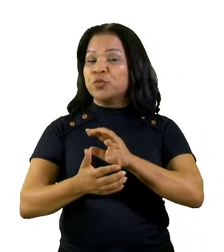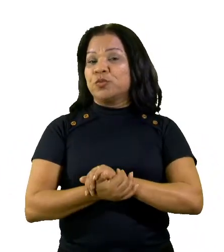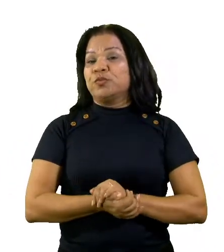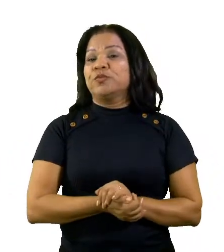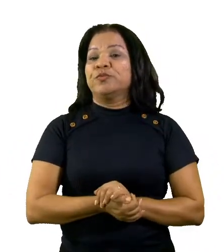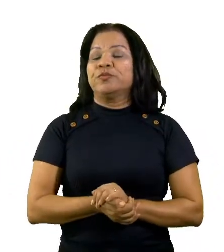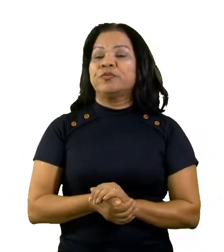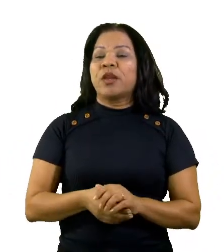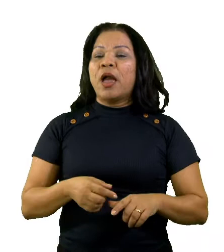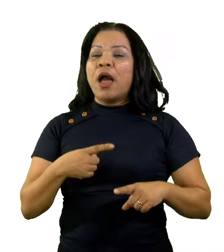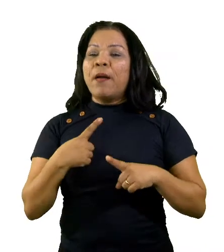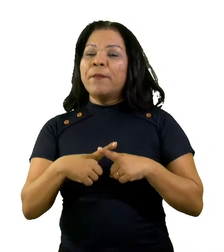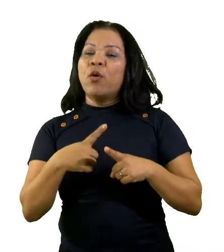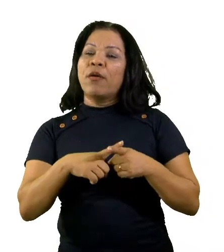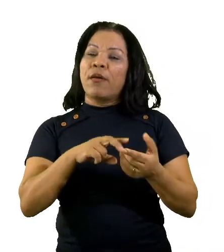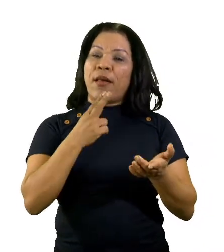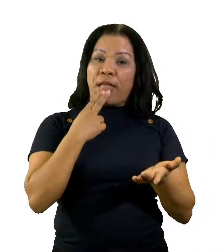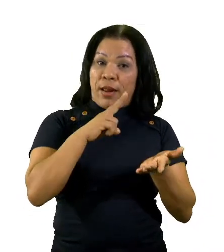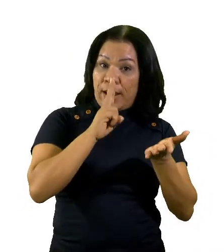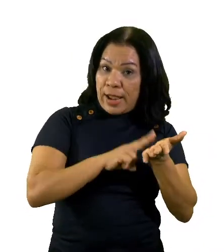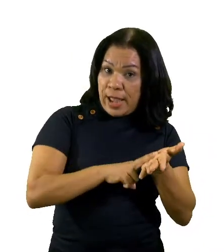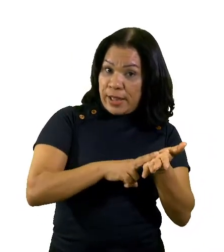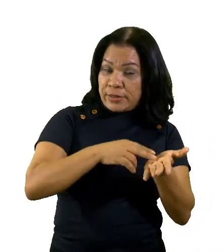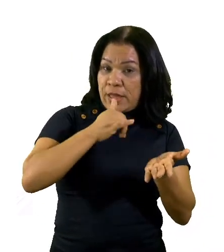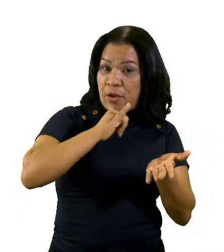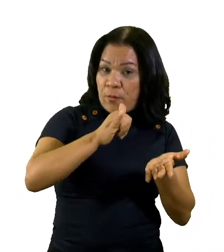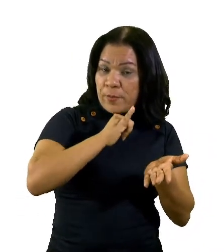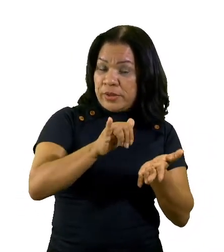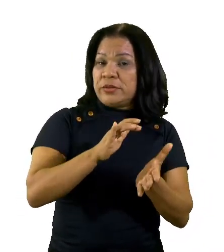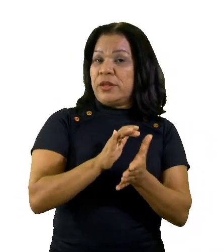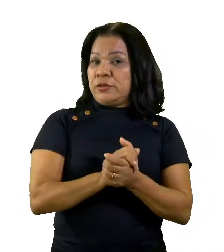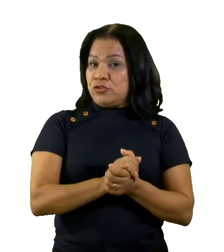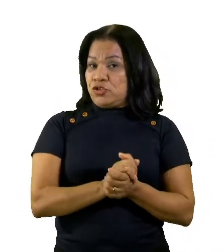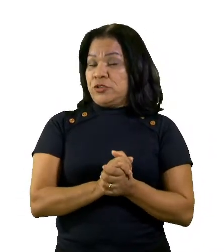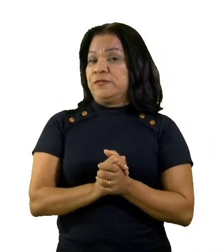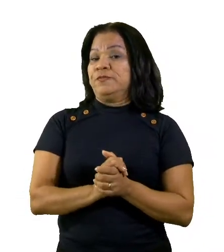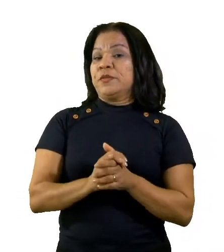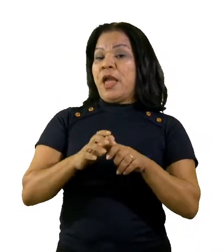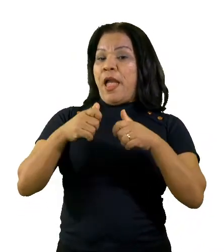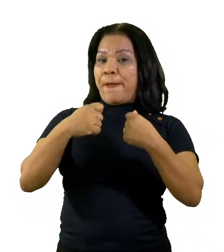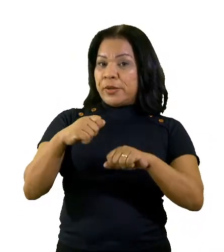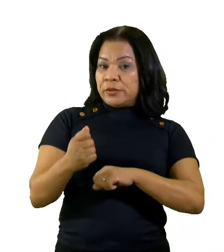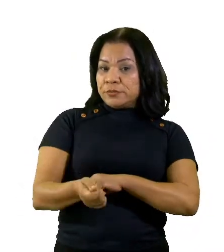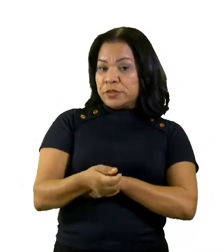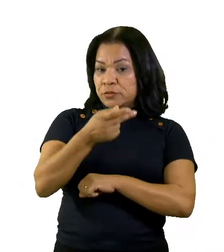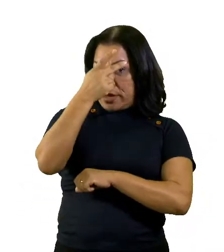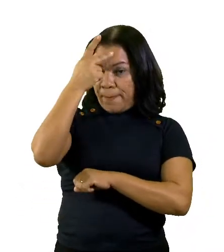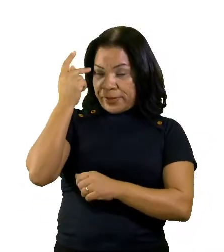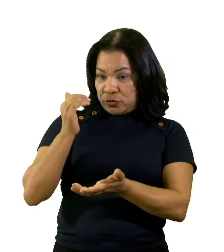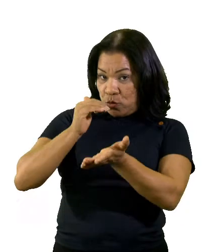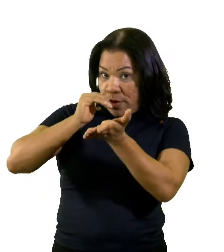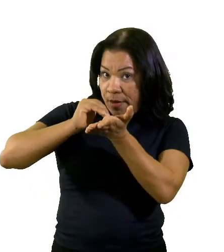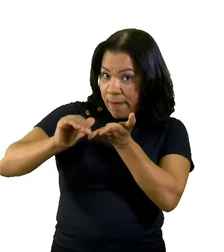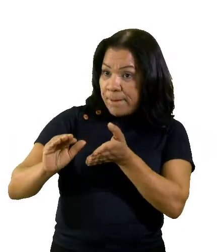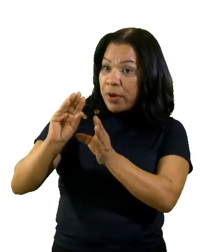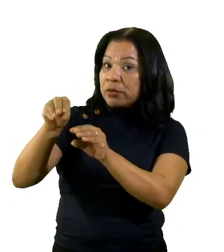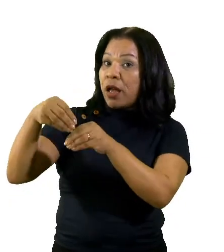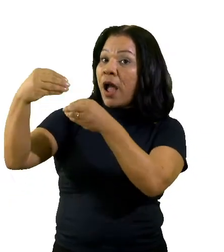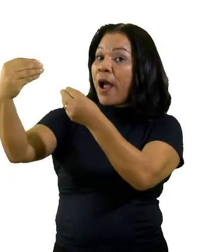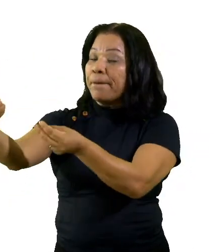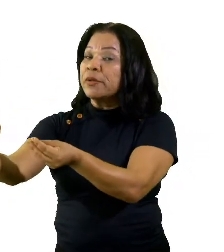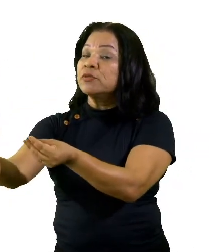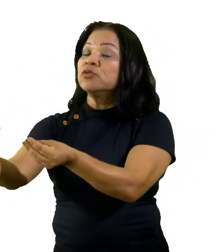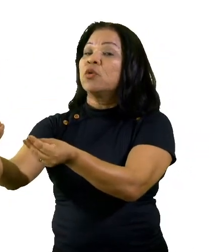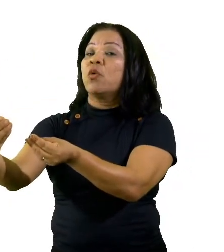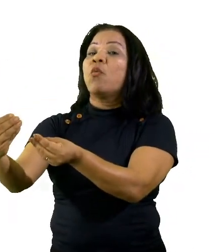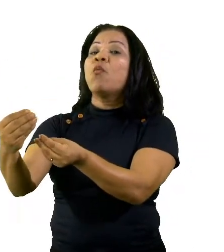argumentativa, ela serve para que o remetente exponha ao destinatário um problema que precisa